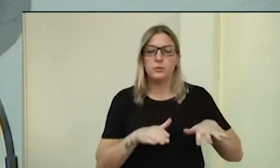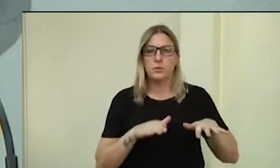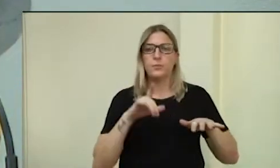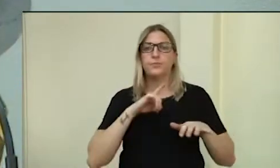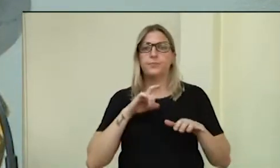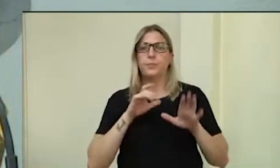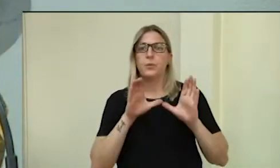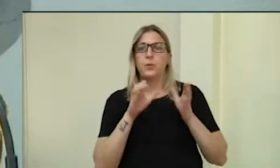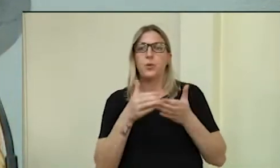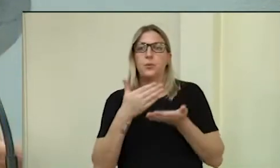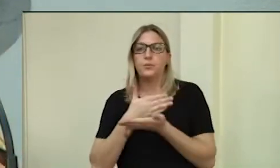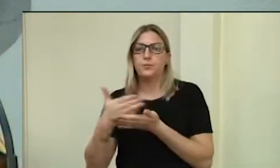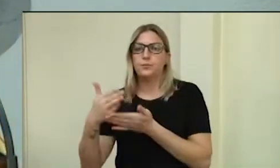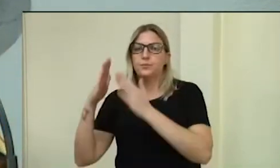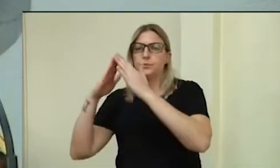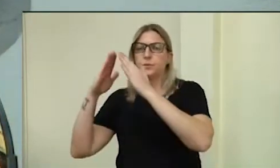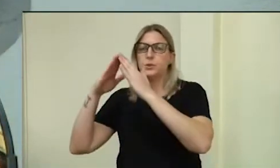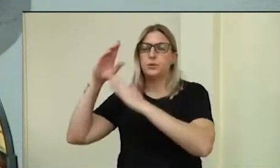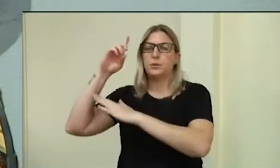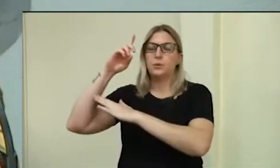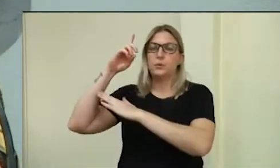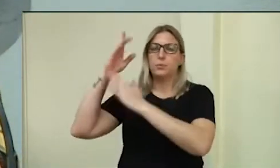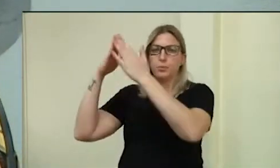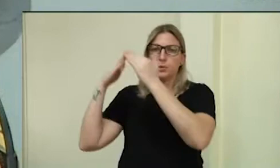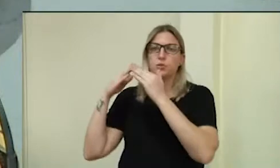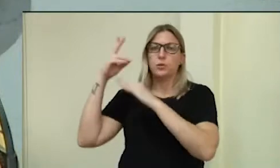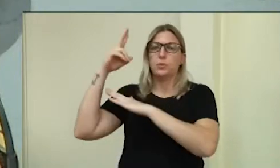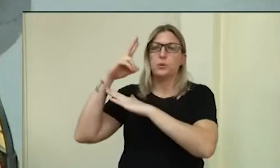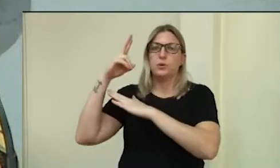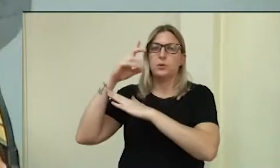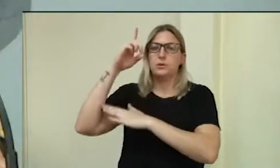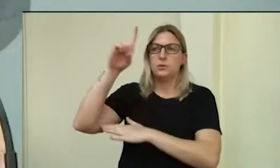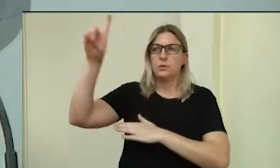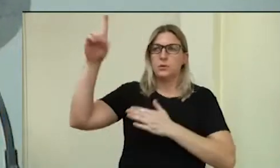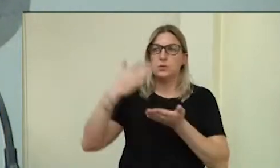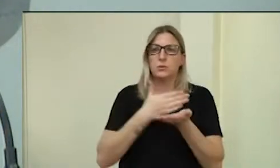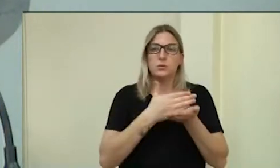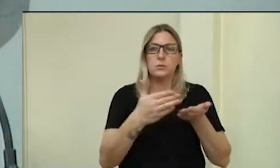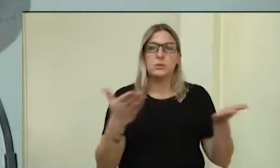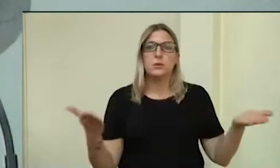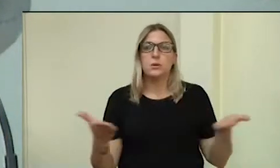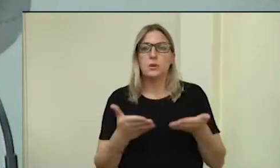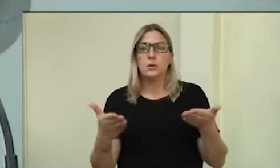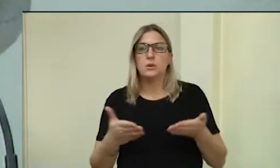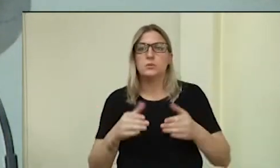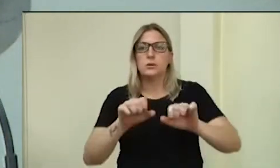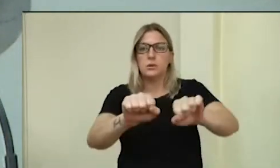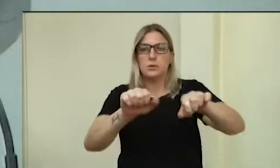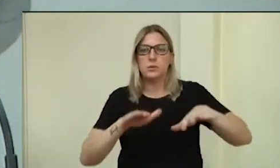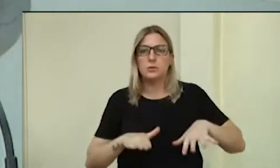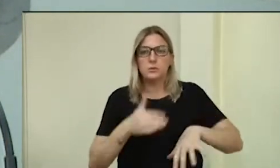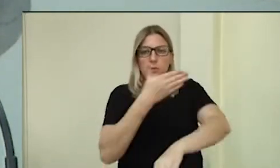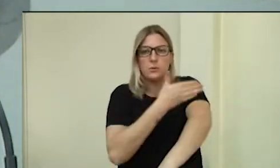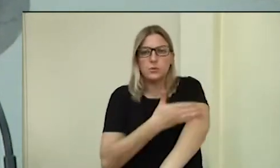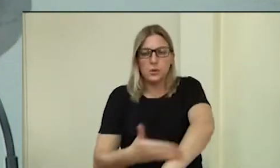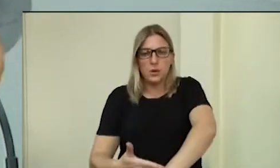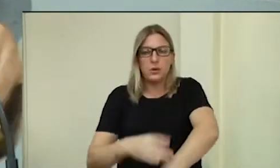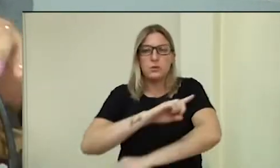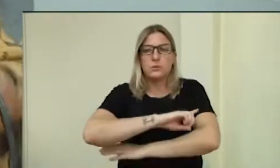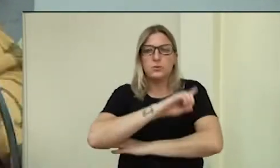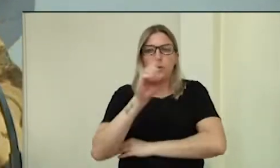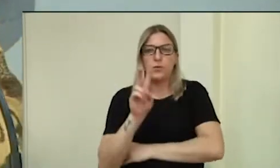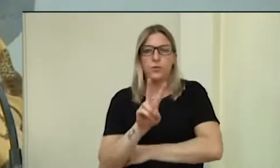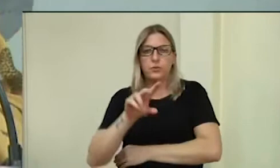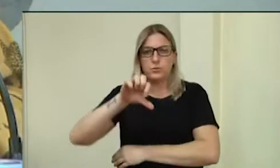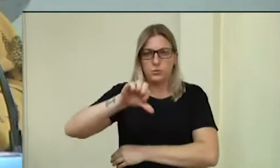regimental, invocando a proteção de Deus, declaramos os trabalhos da presente sessão plenária ordinária